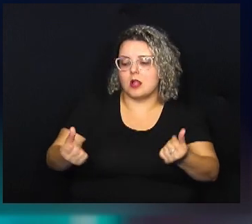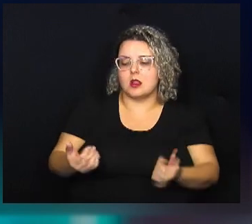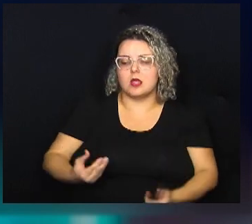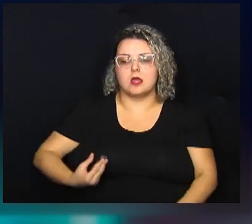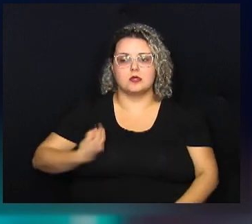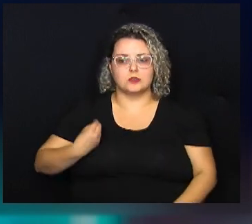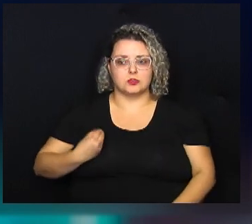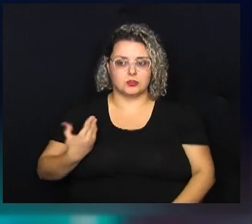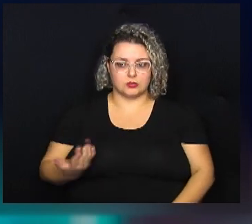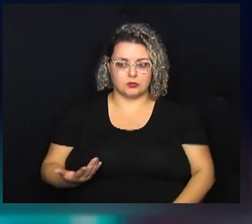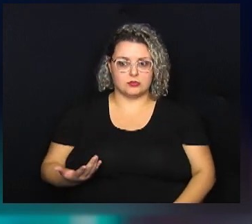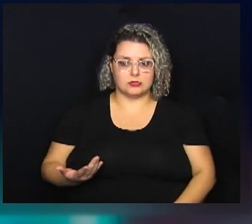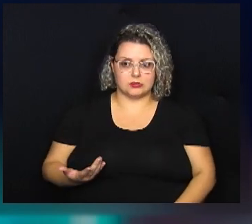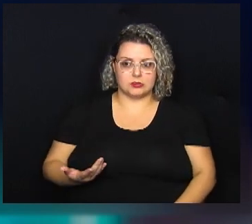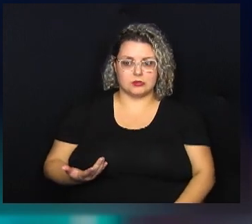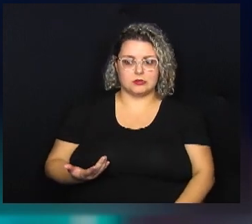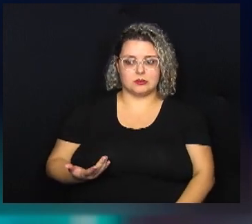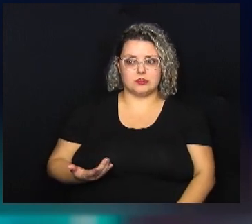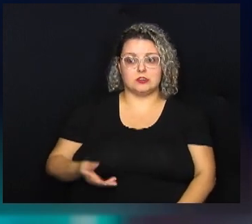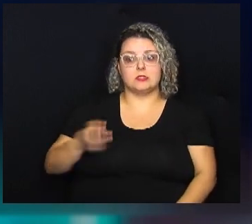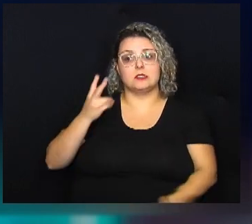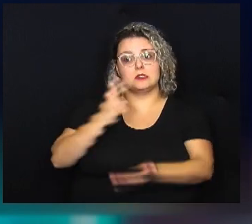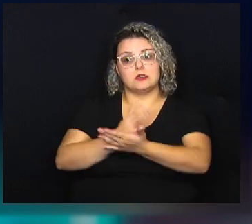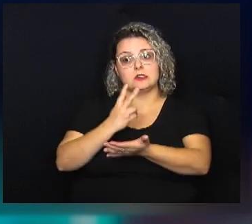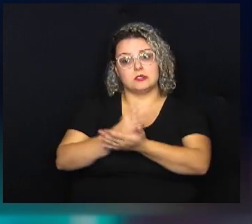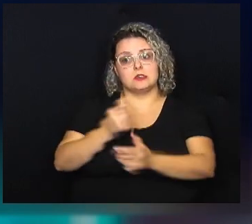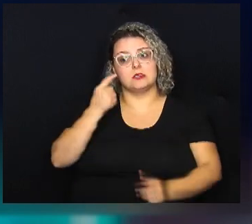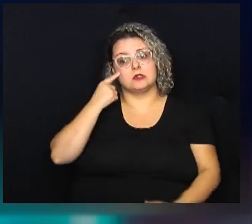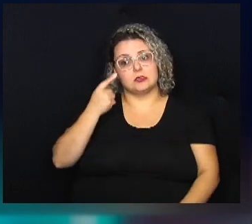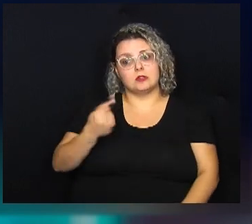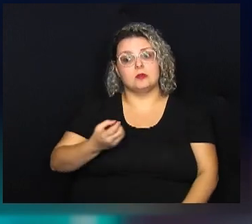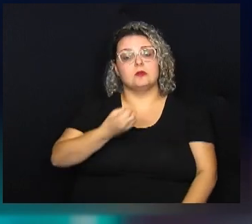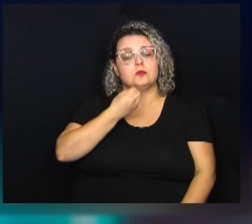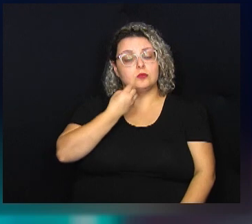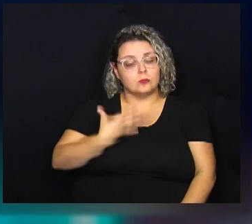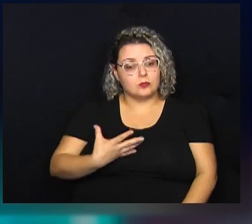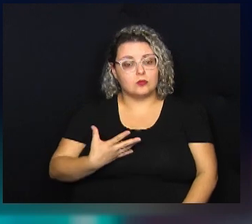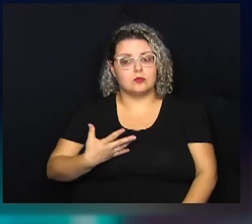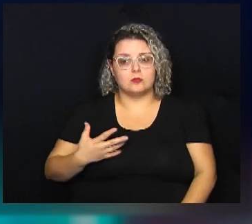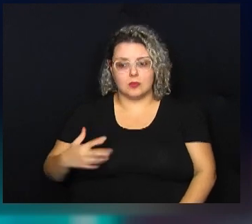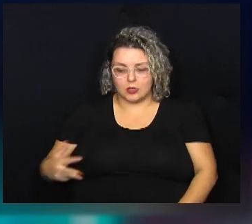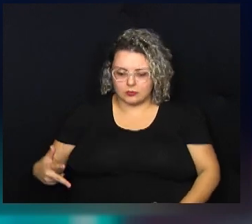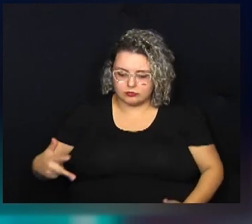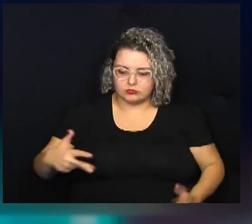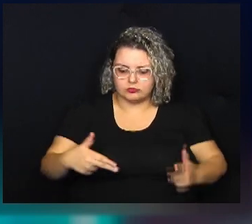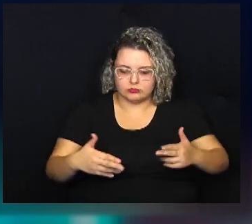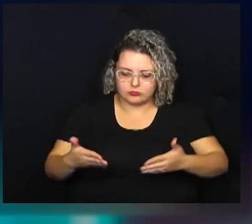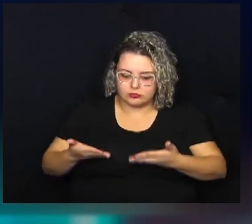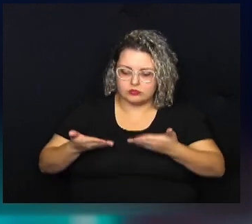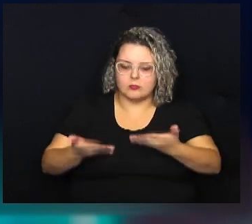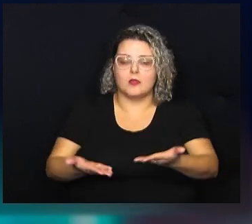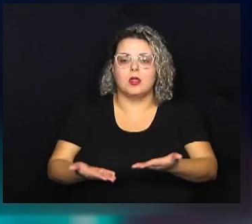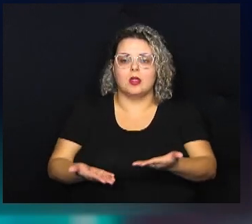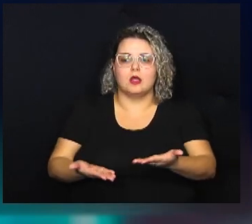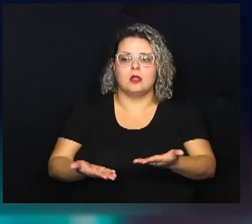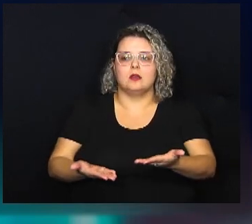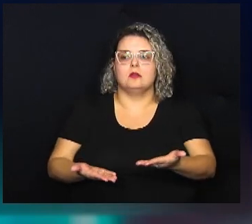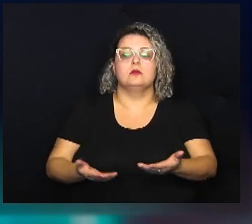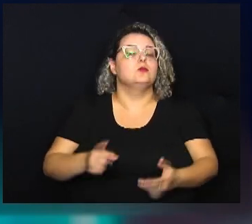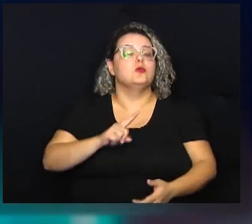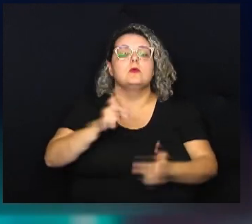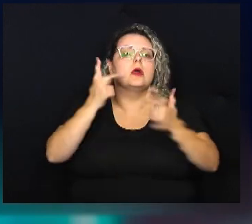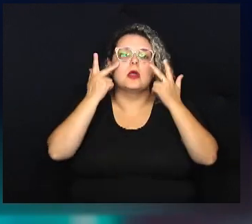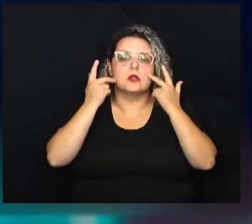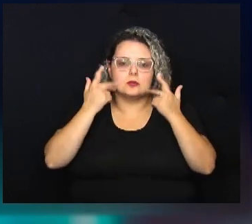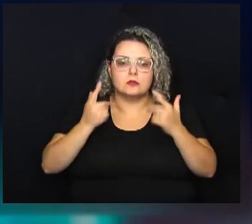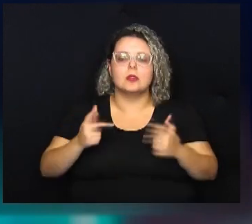de vida, tá? E sempre pensar que uma boa intervenção, ela não tenta normalizar, ela